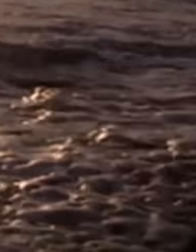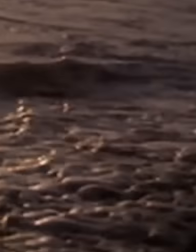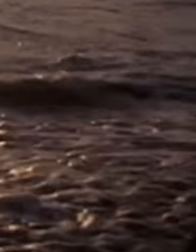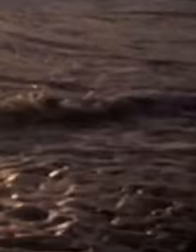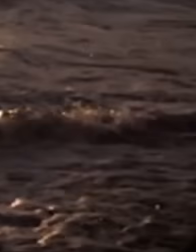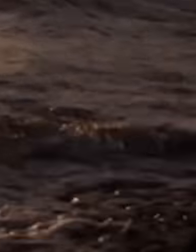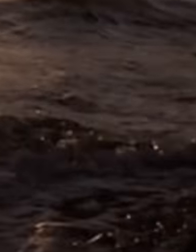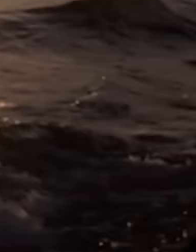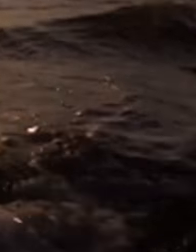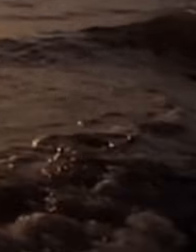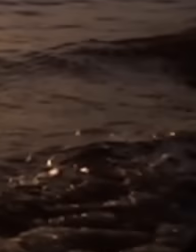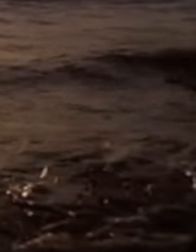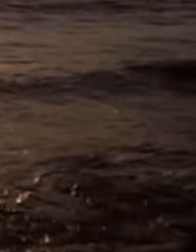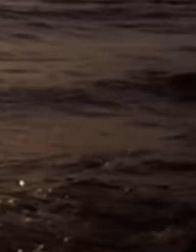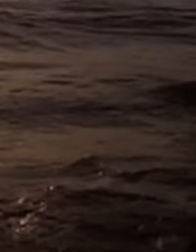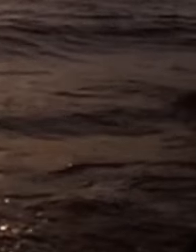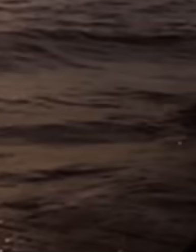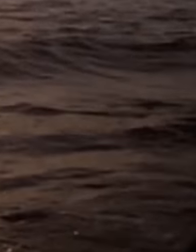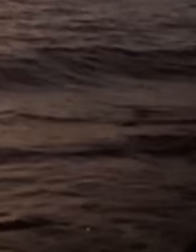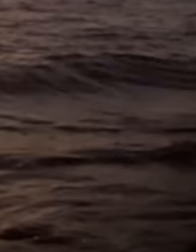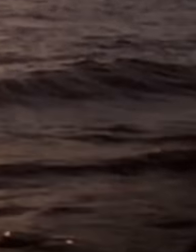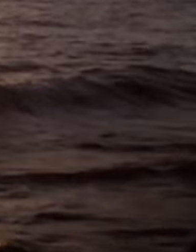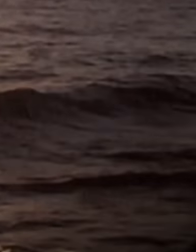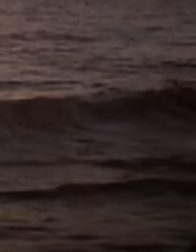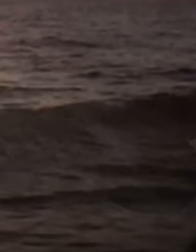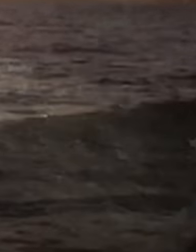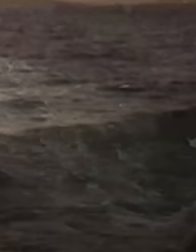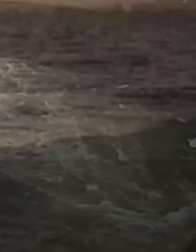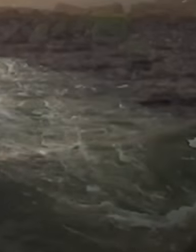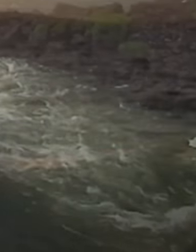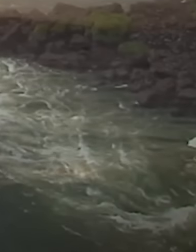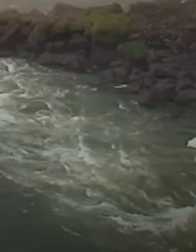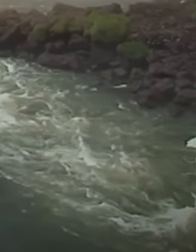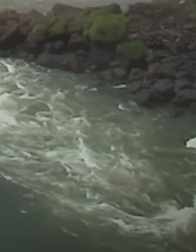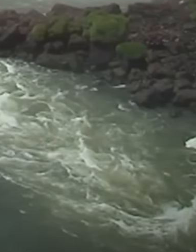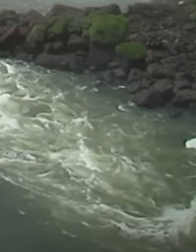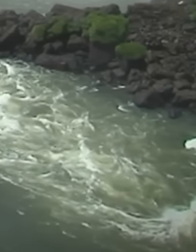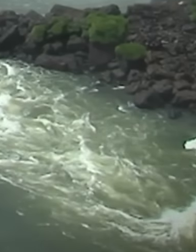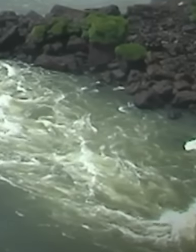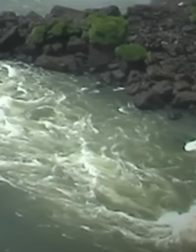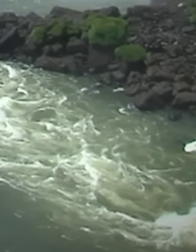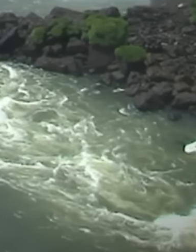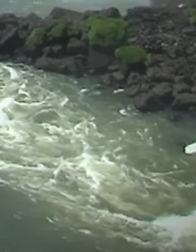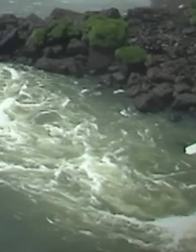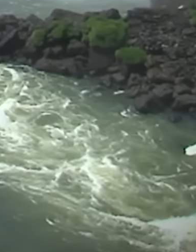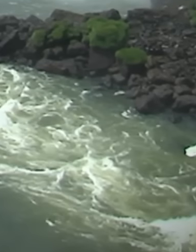nasce o sol e nem faz distinção, assim.